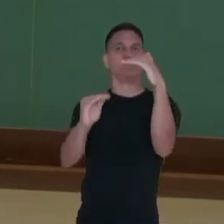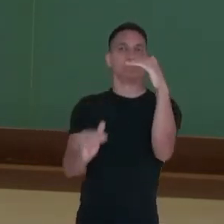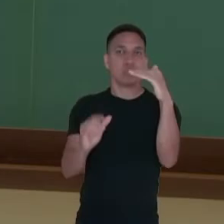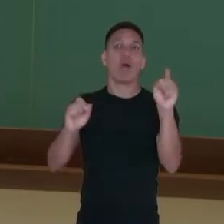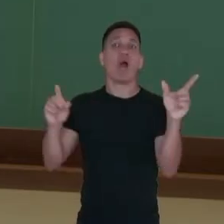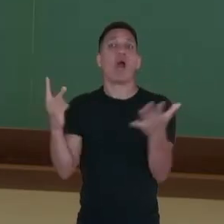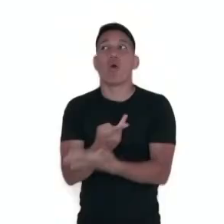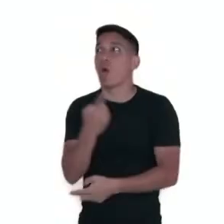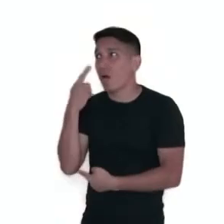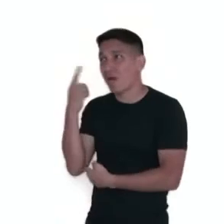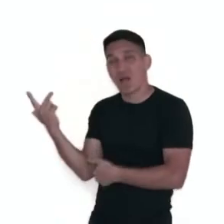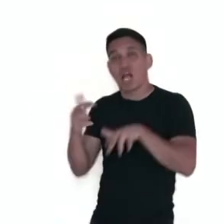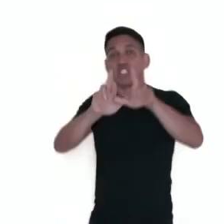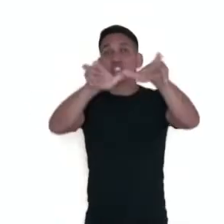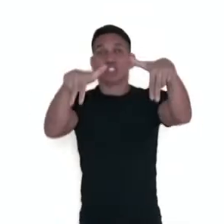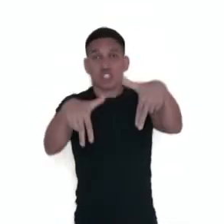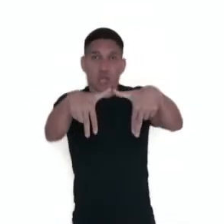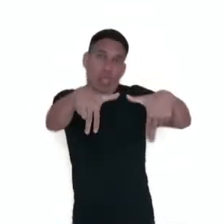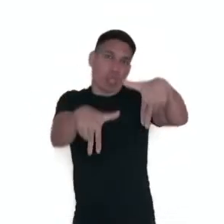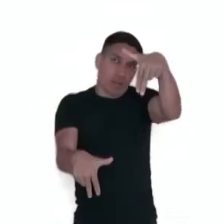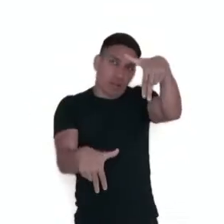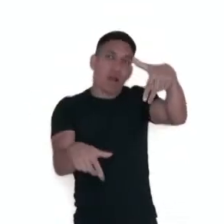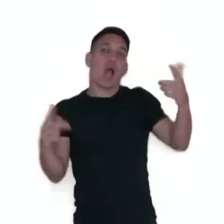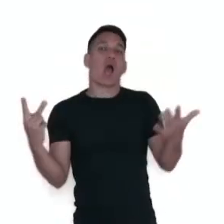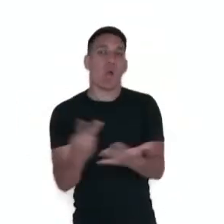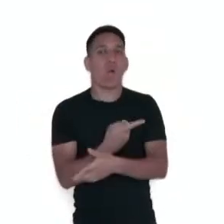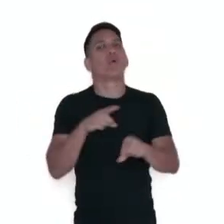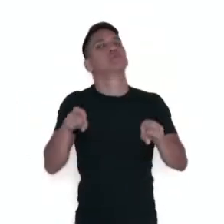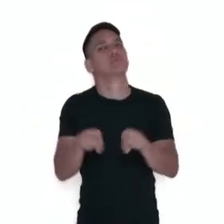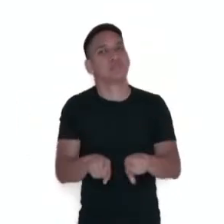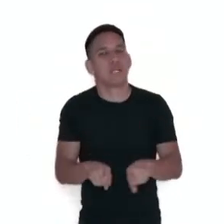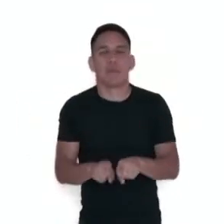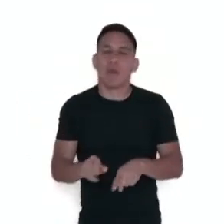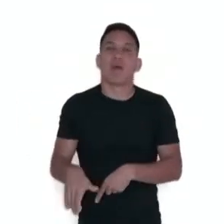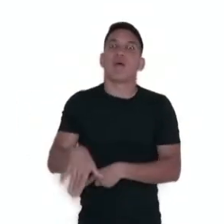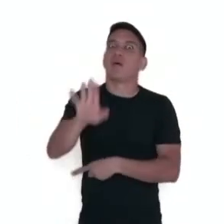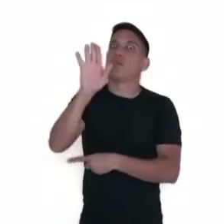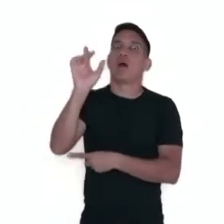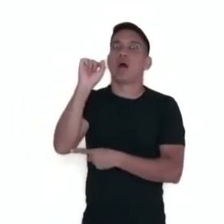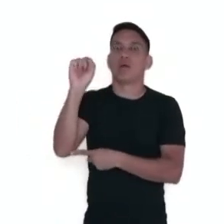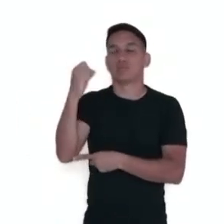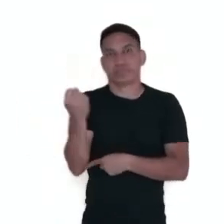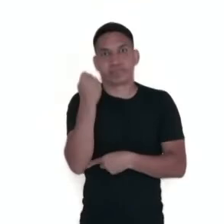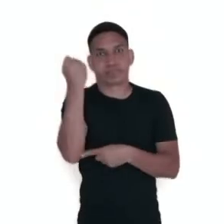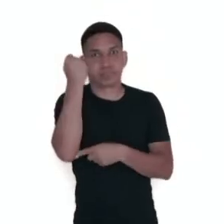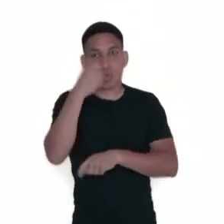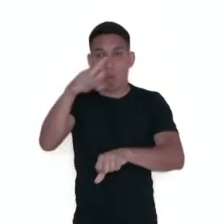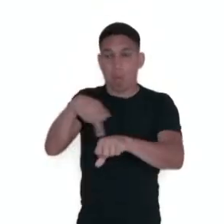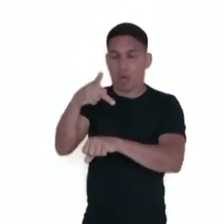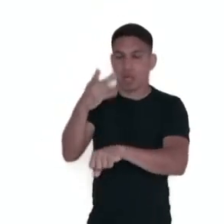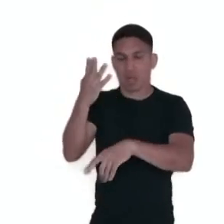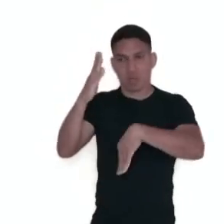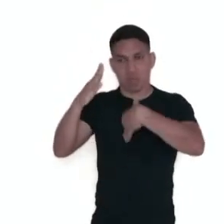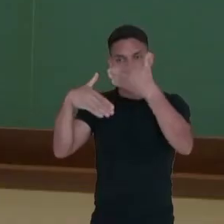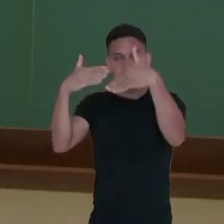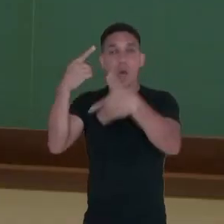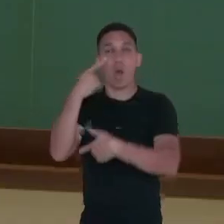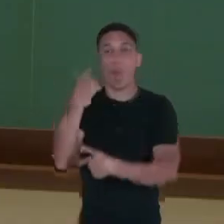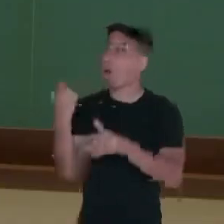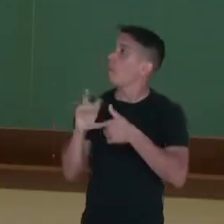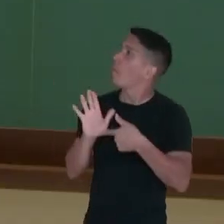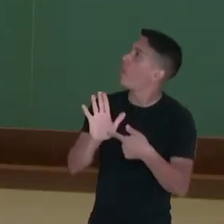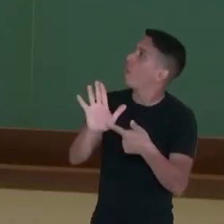desigualdade de gênero atinge de maneira mais acentuada os países em desenvolvimento. E esse mapa mostra para você